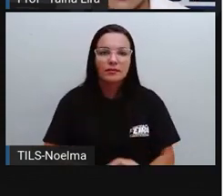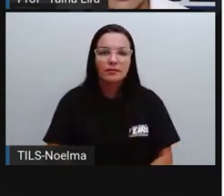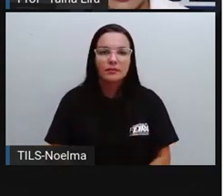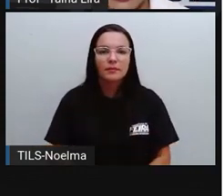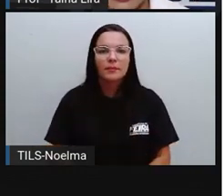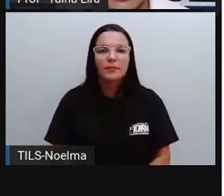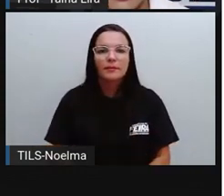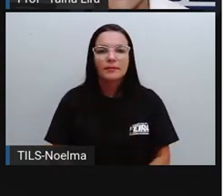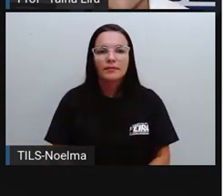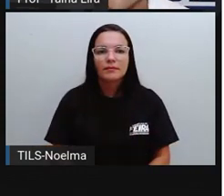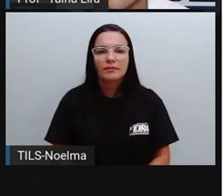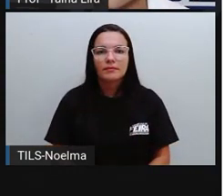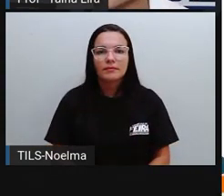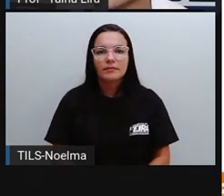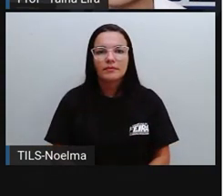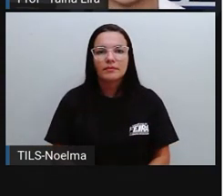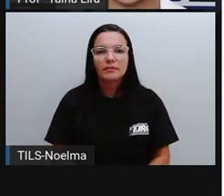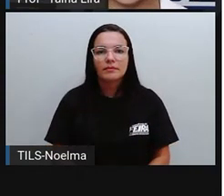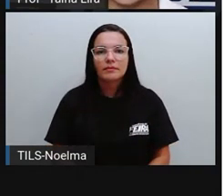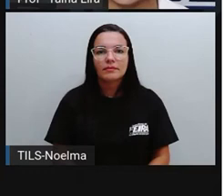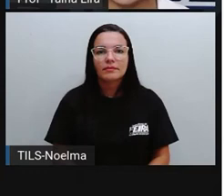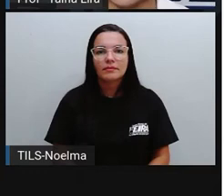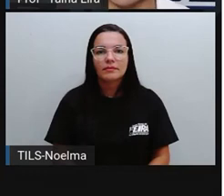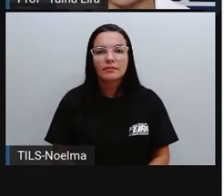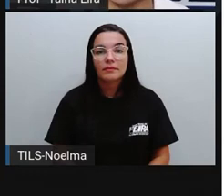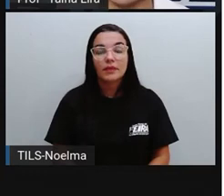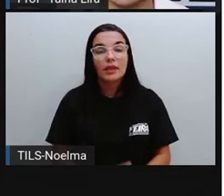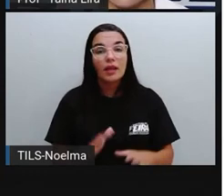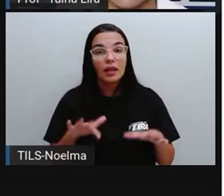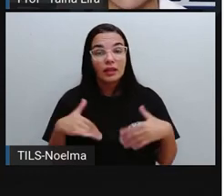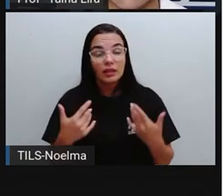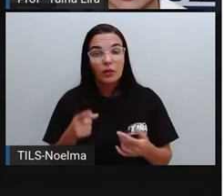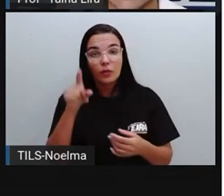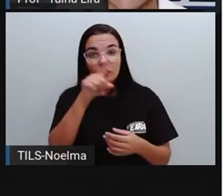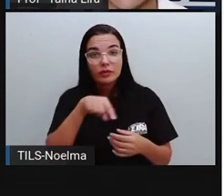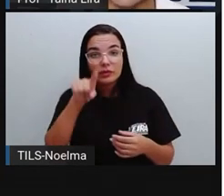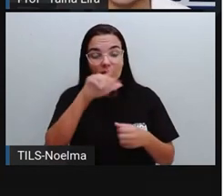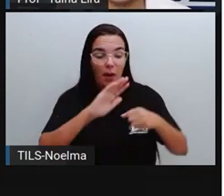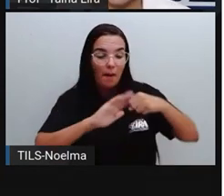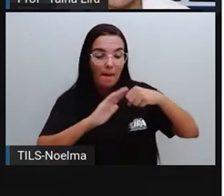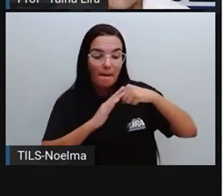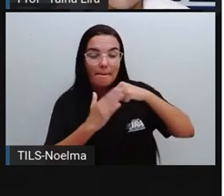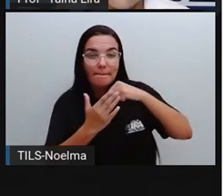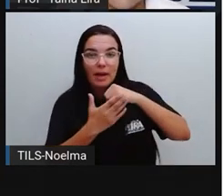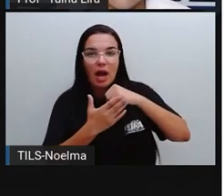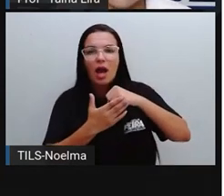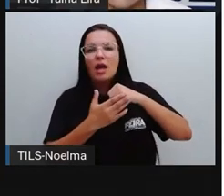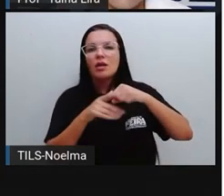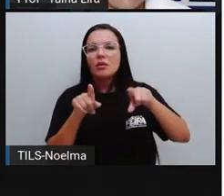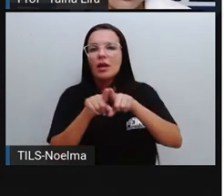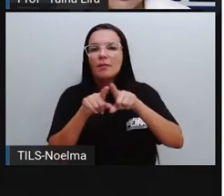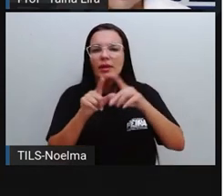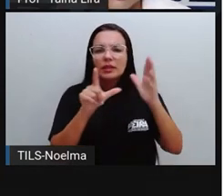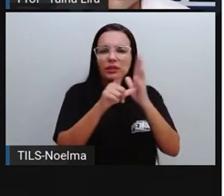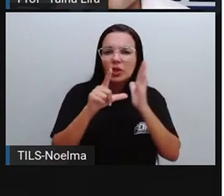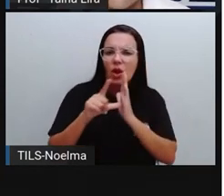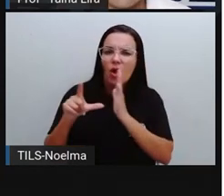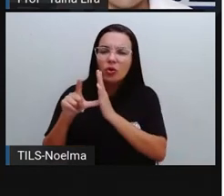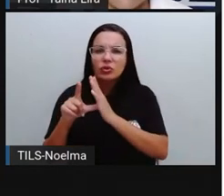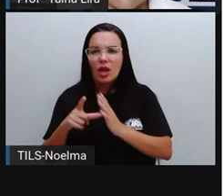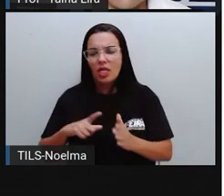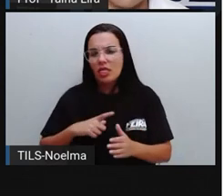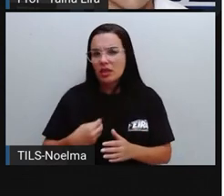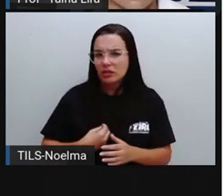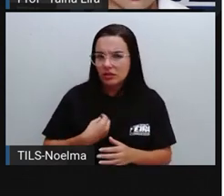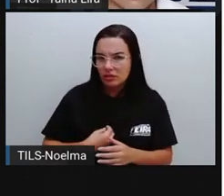Deixa eu passar aqui. Se não vai repetir. Então, observe seu bairro. Os comércios que existem nele. E